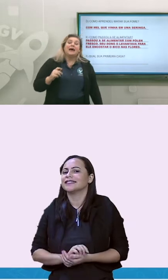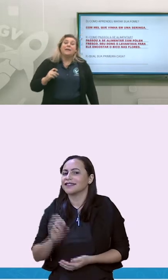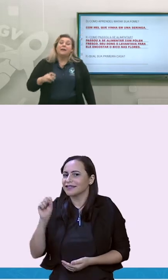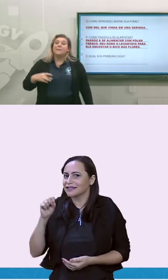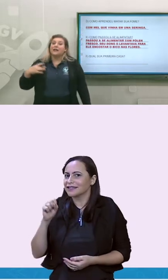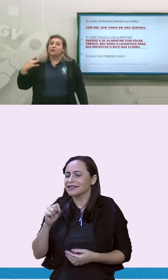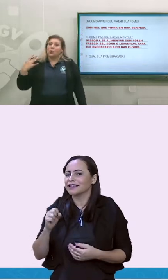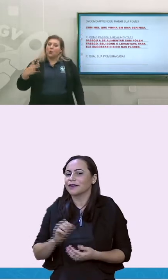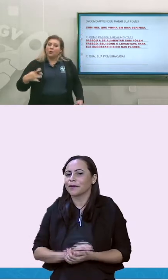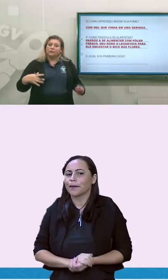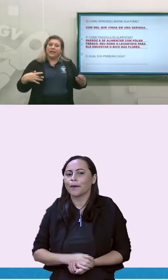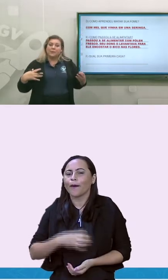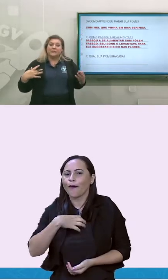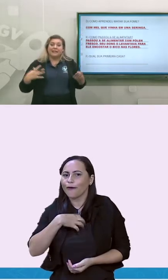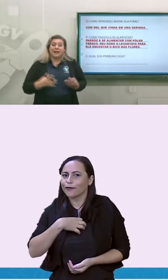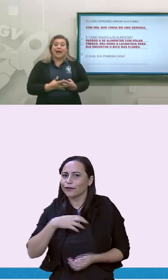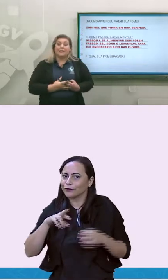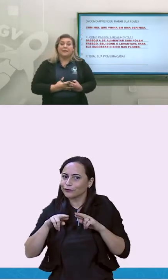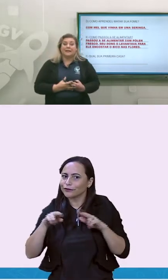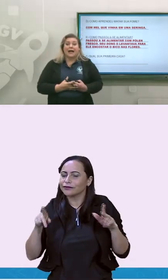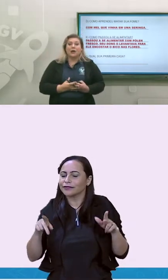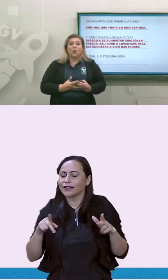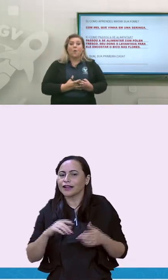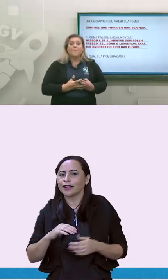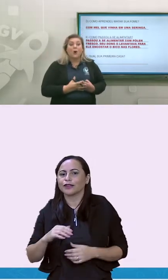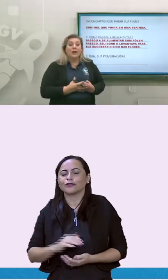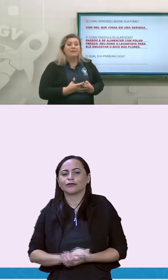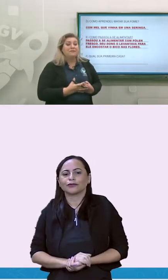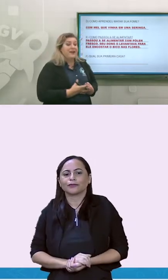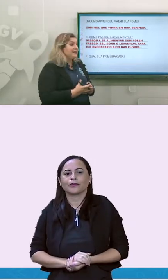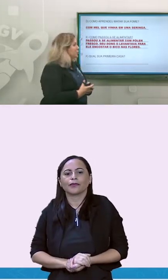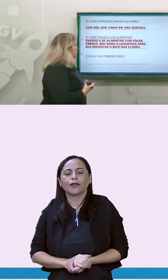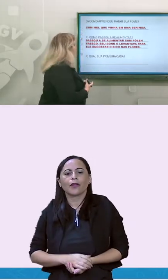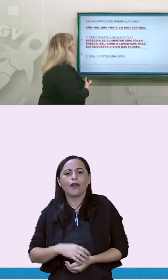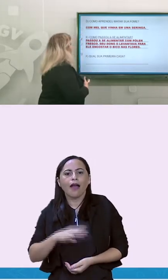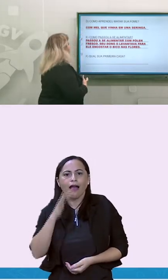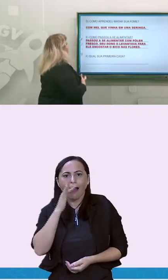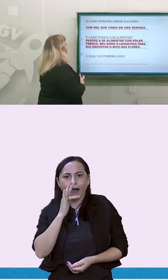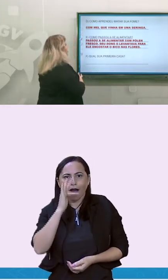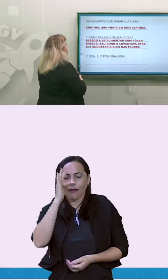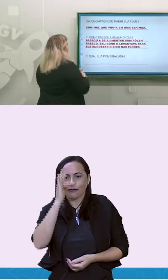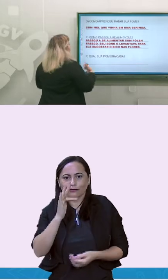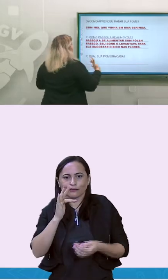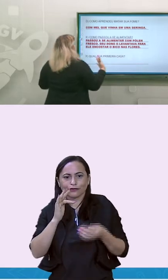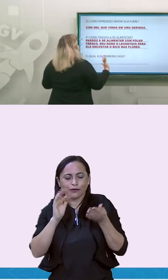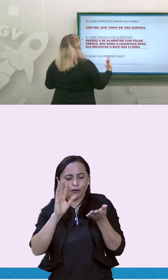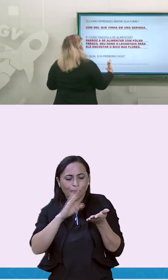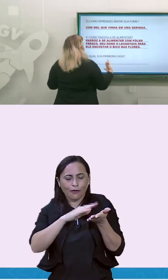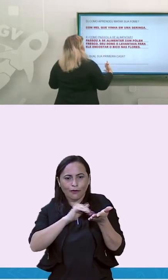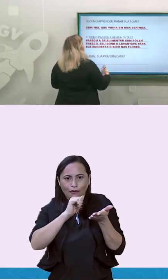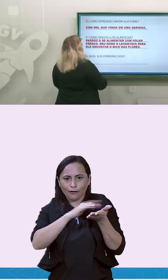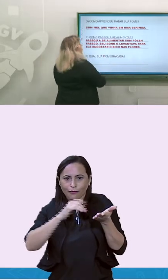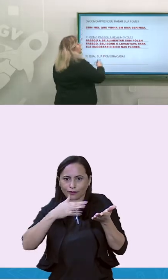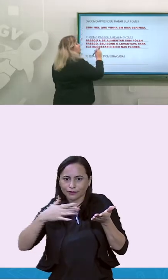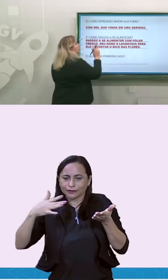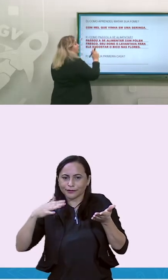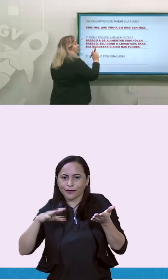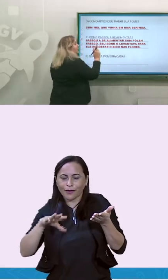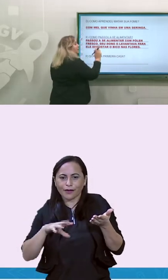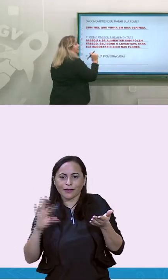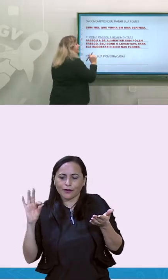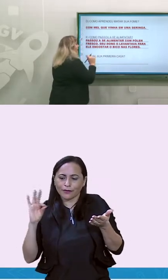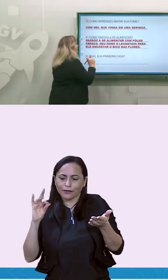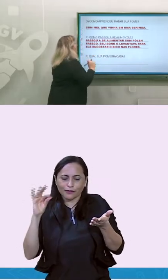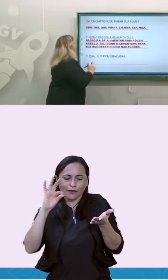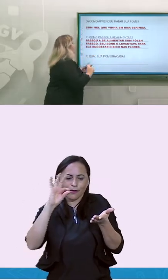Ele passou com o tempo a se alimentar com o pólen fresco que ele tinha das flores. O seu